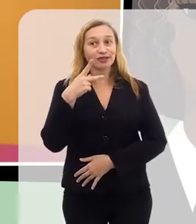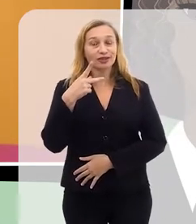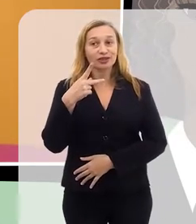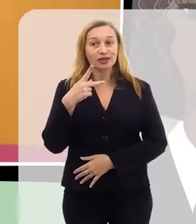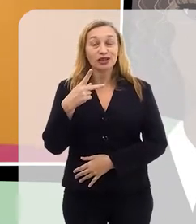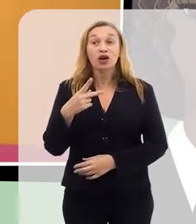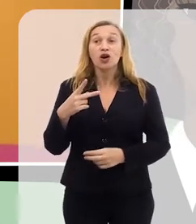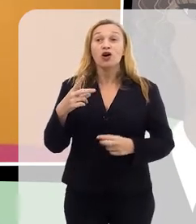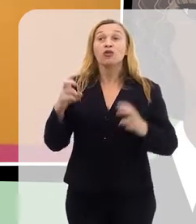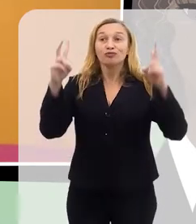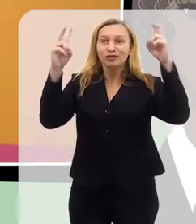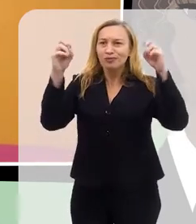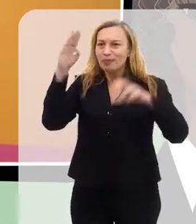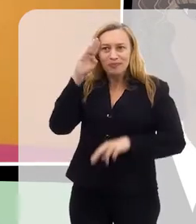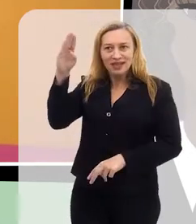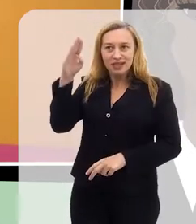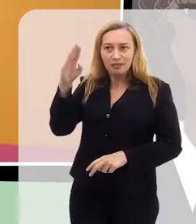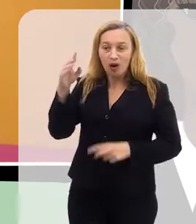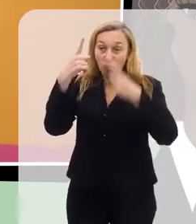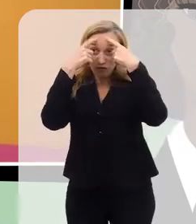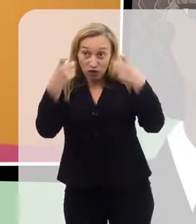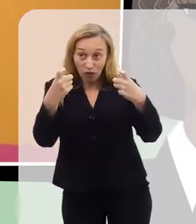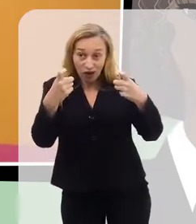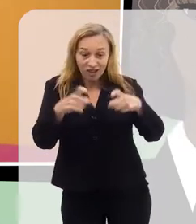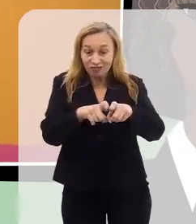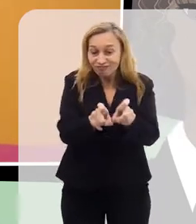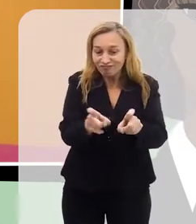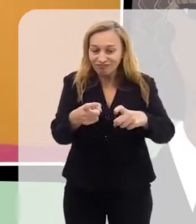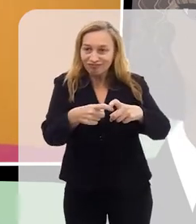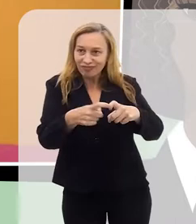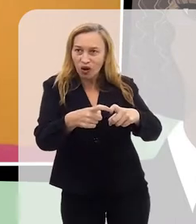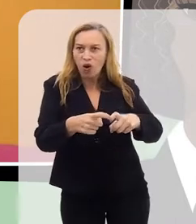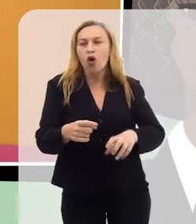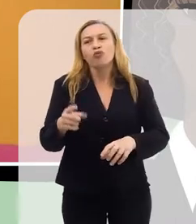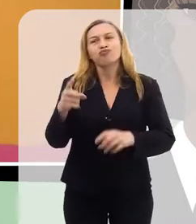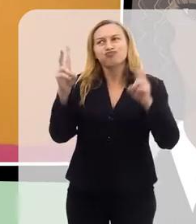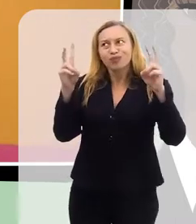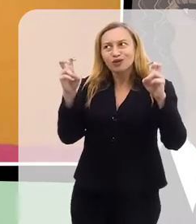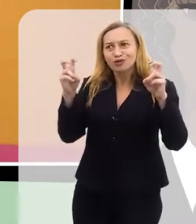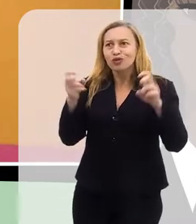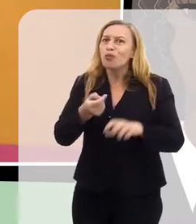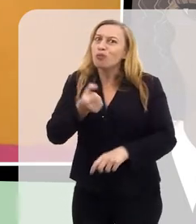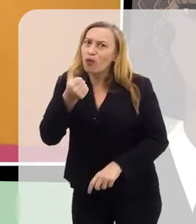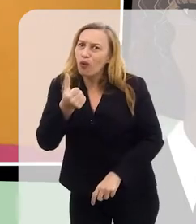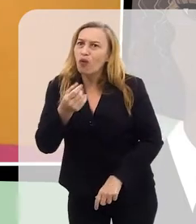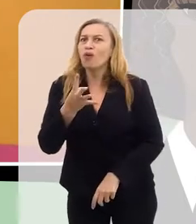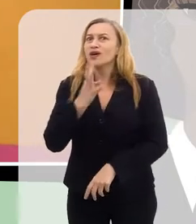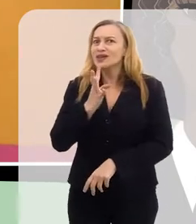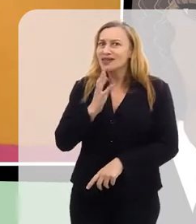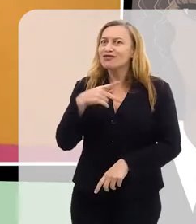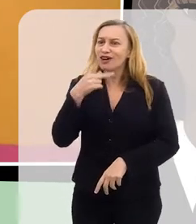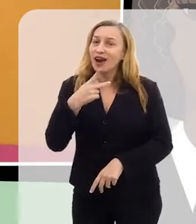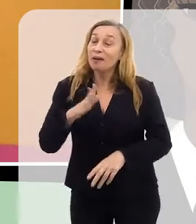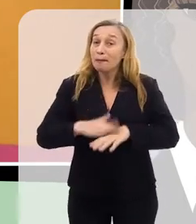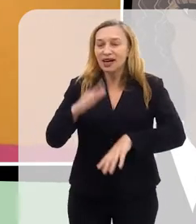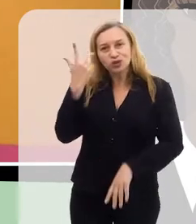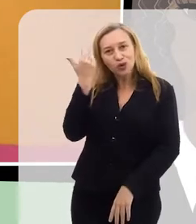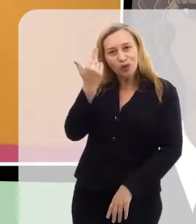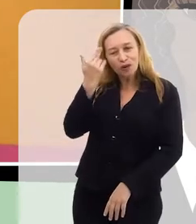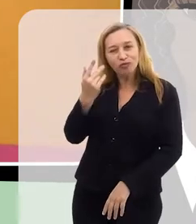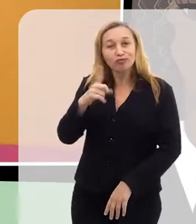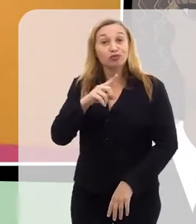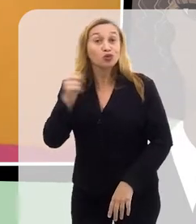violência obstétrica. Um assunto pouco comentado e pouco conhecido, mas mais comum do que podemos